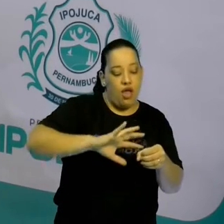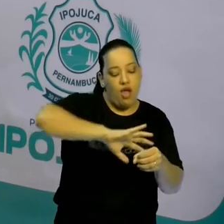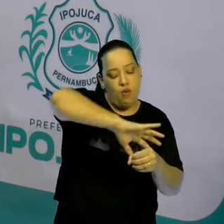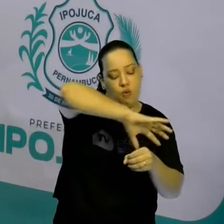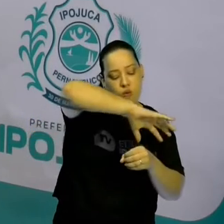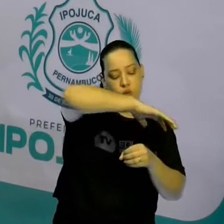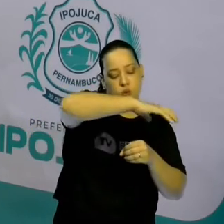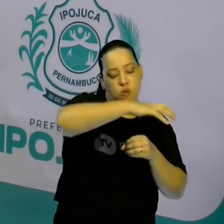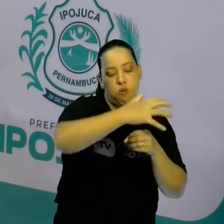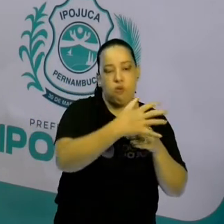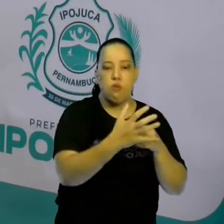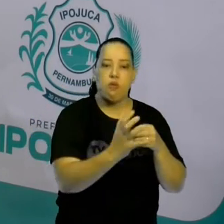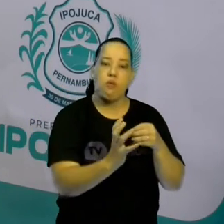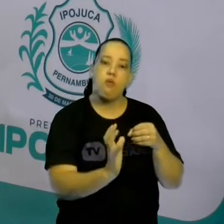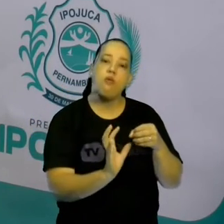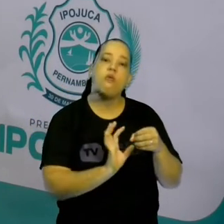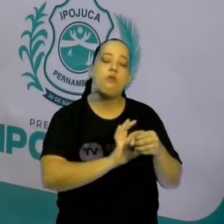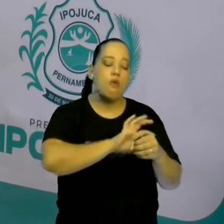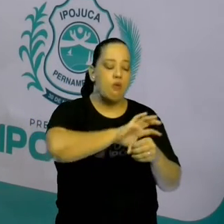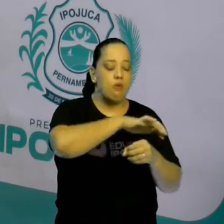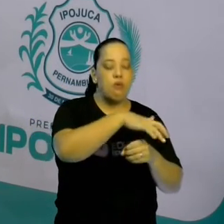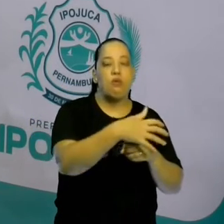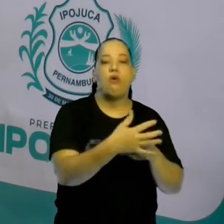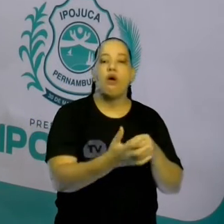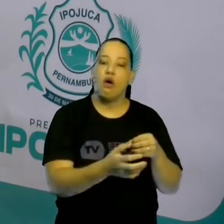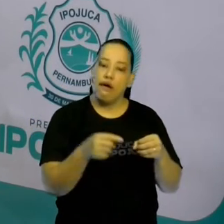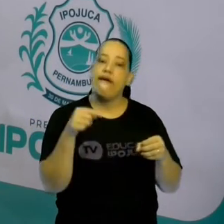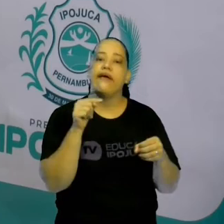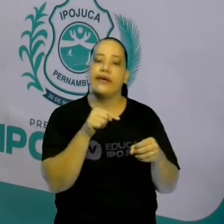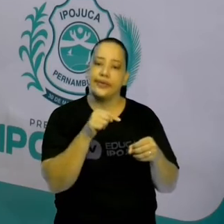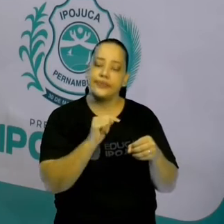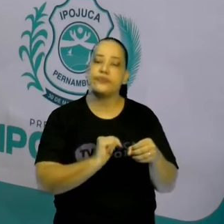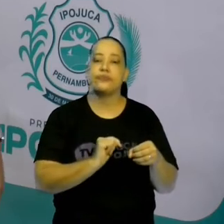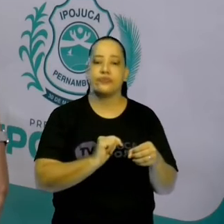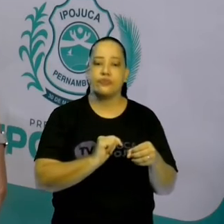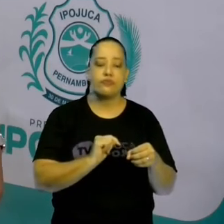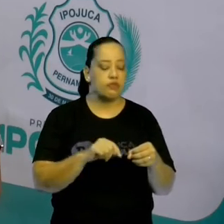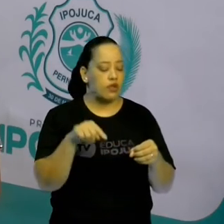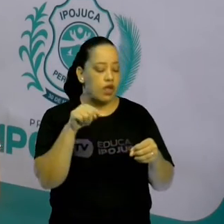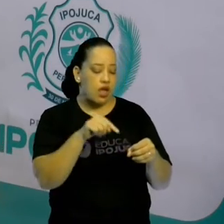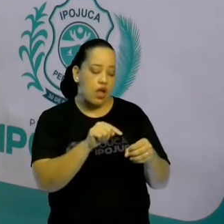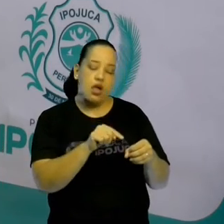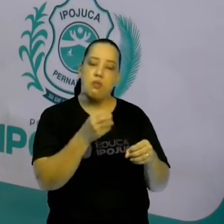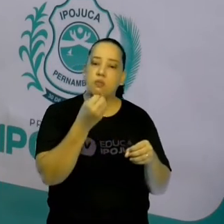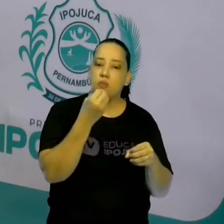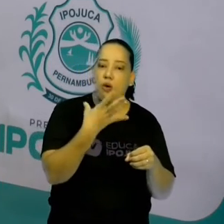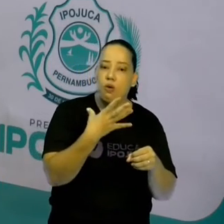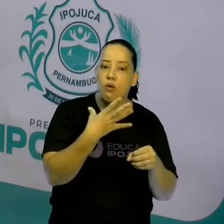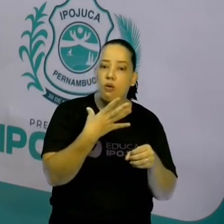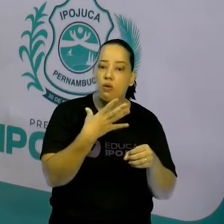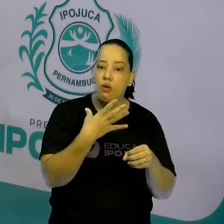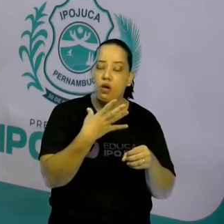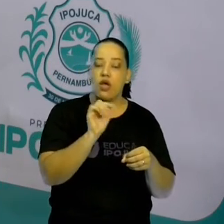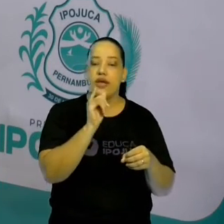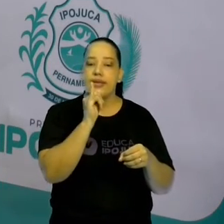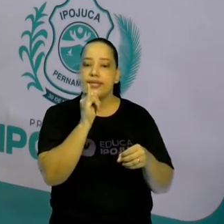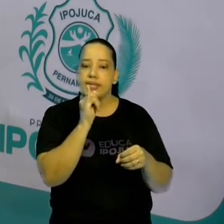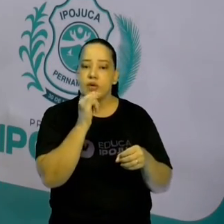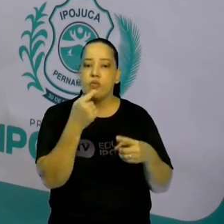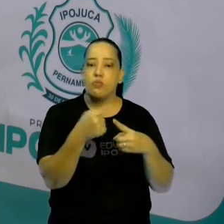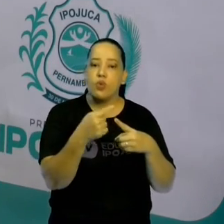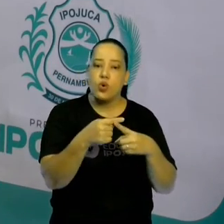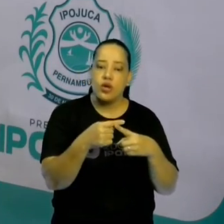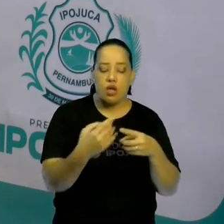que vai envolver toda a célula, certo? E vai controlar tudo que